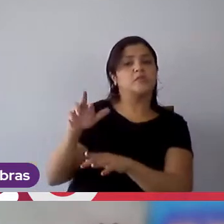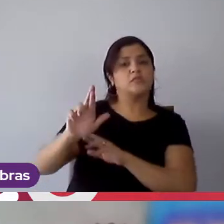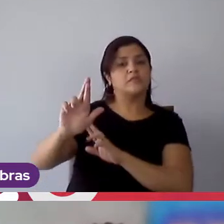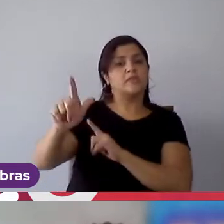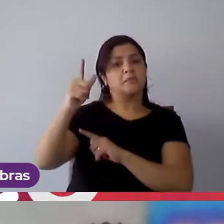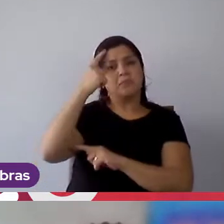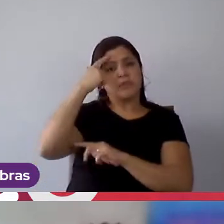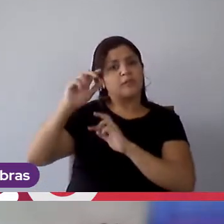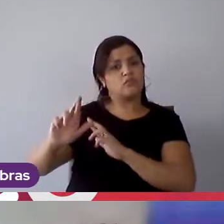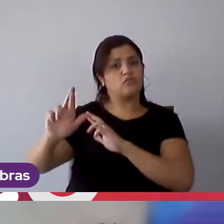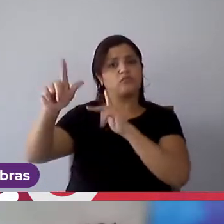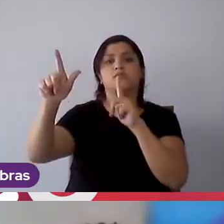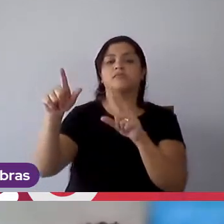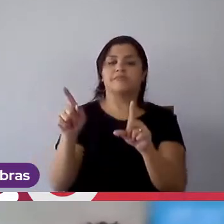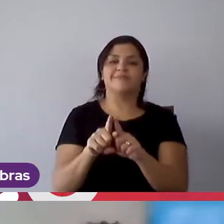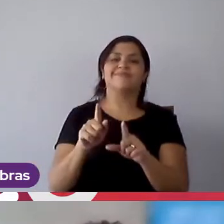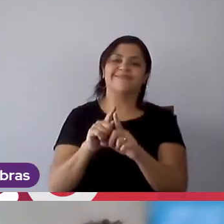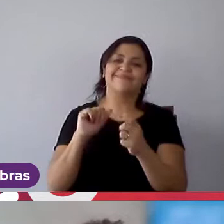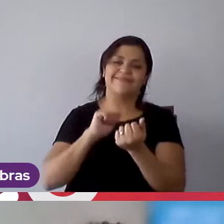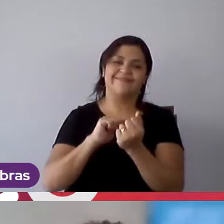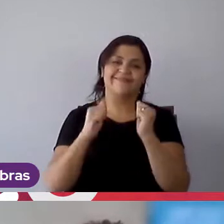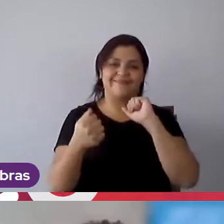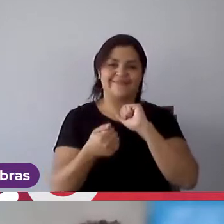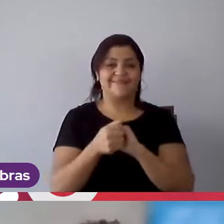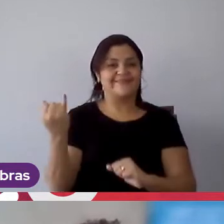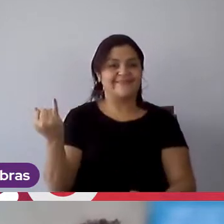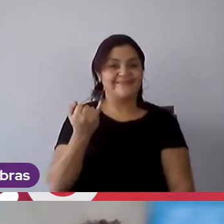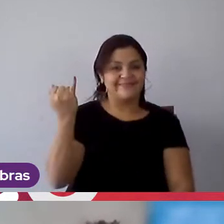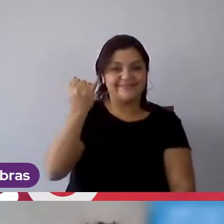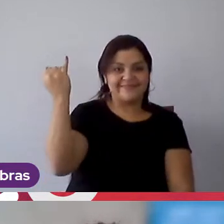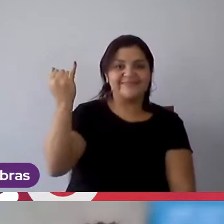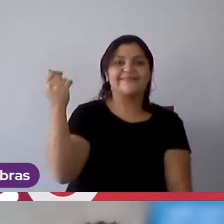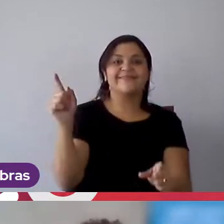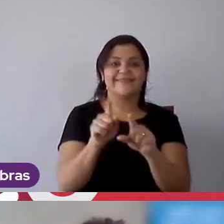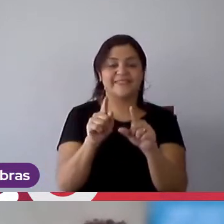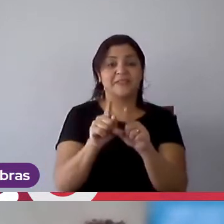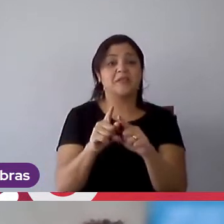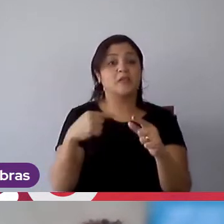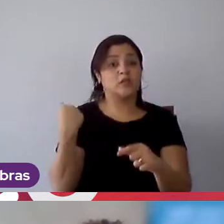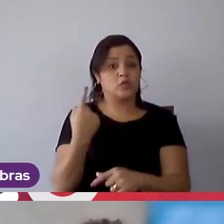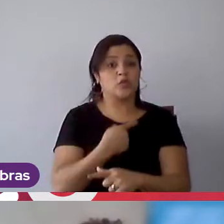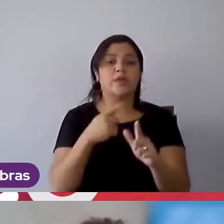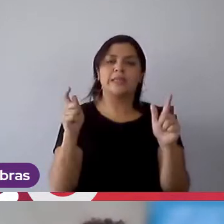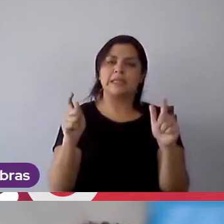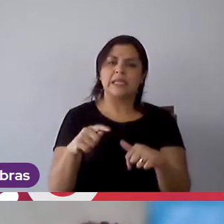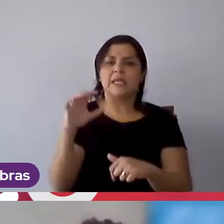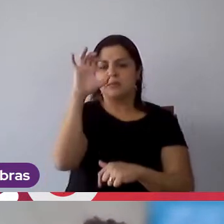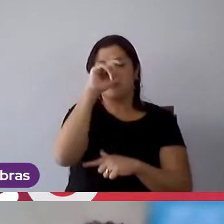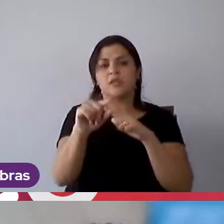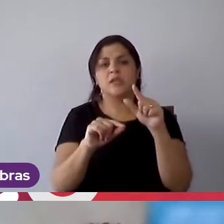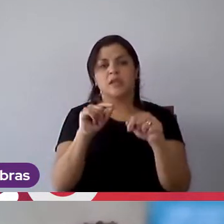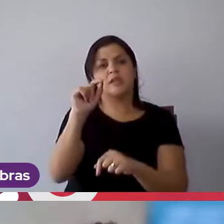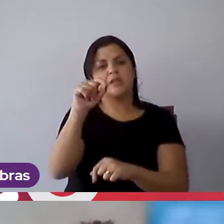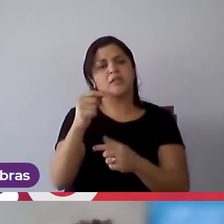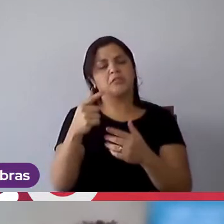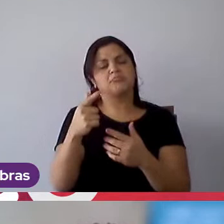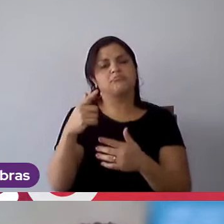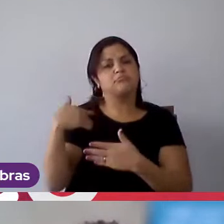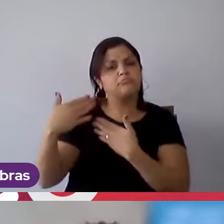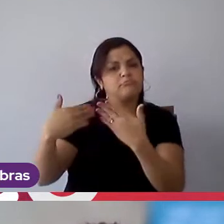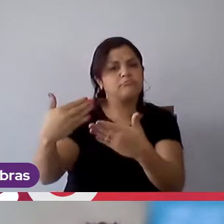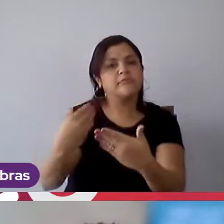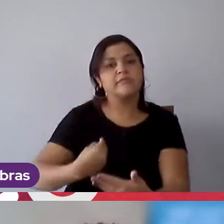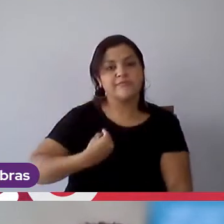diferente, então, essa adaptação também, ela é importante e é algo que nós podemos aprender aqui e levar para a vida, né,